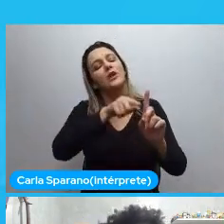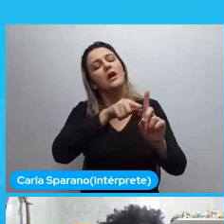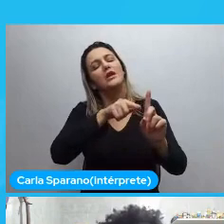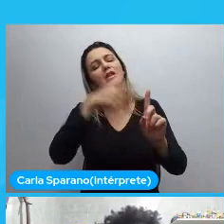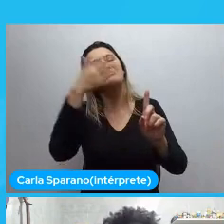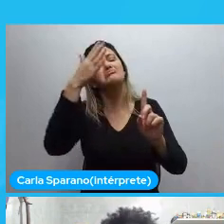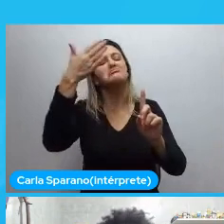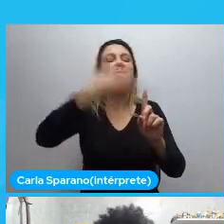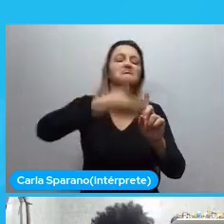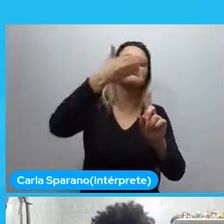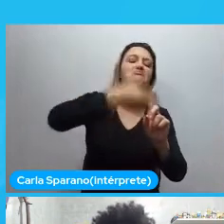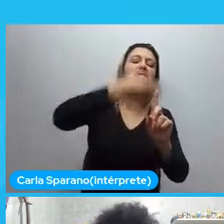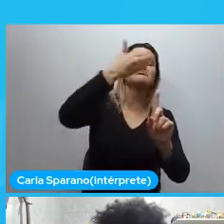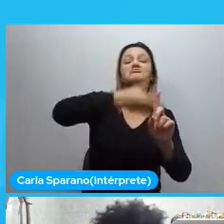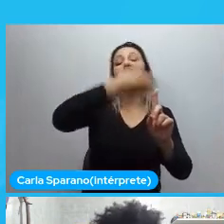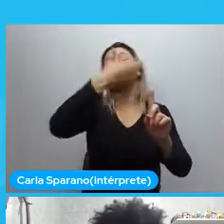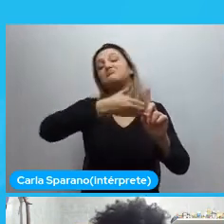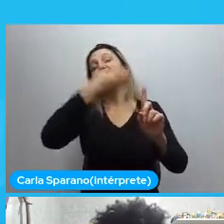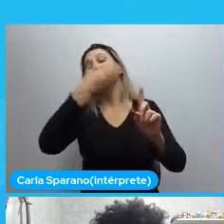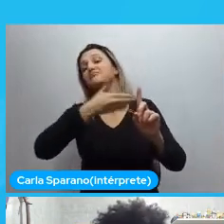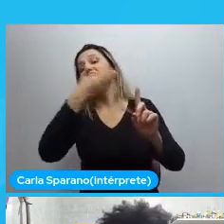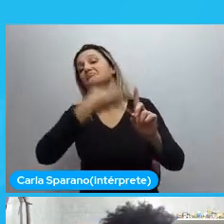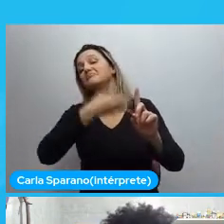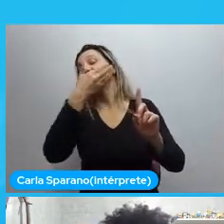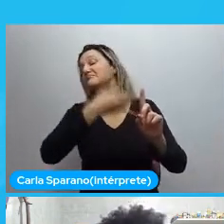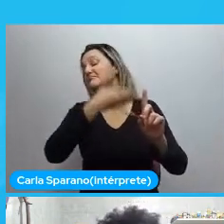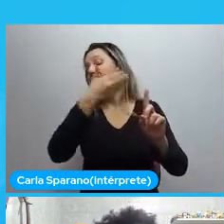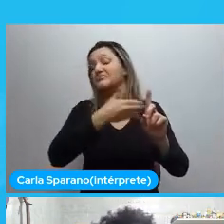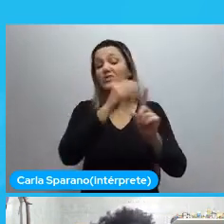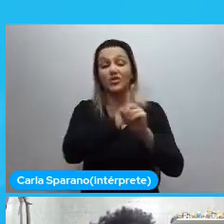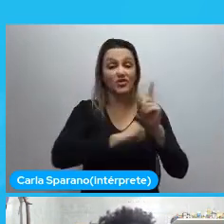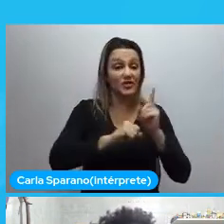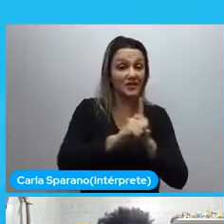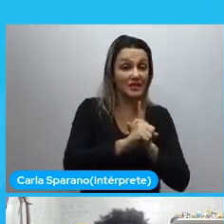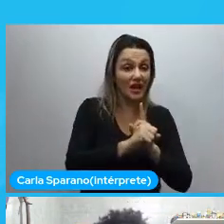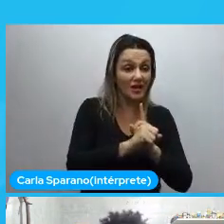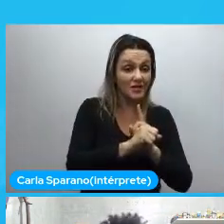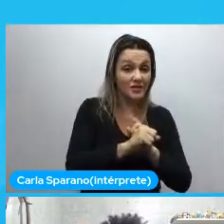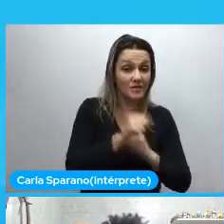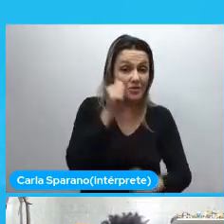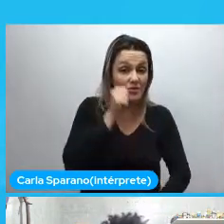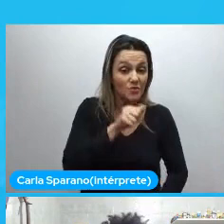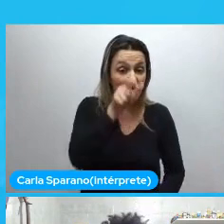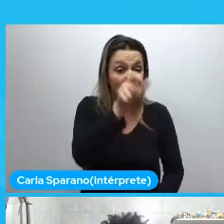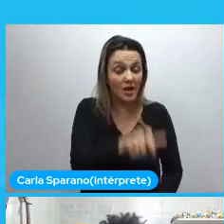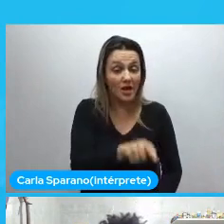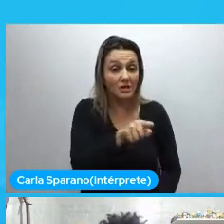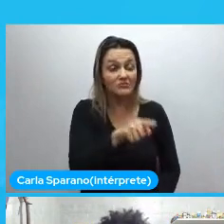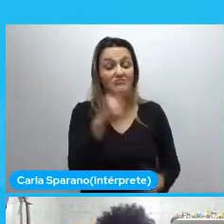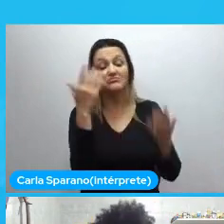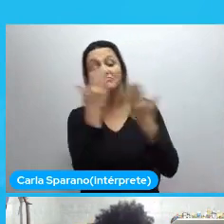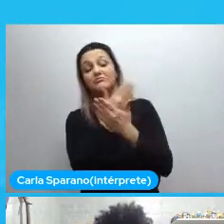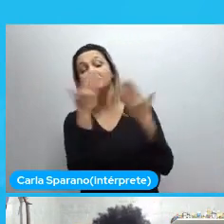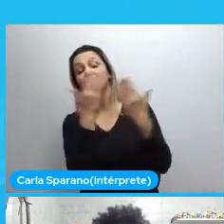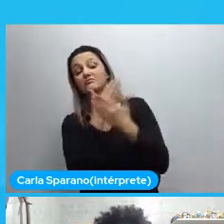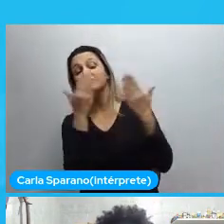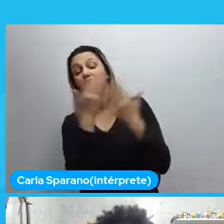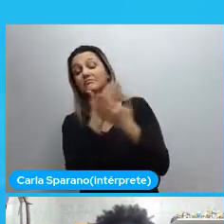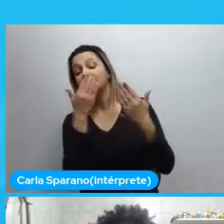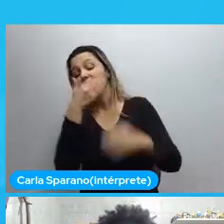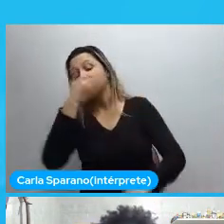Talvez. Colocar a palavra invisível. Elas eram invisíveis. Na sociedade. E aí. gente pensando na mulher. contexto. Geral.